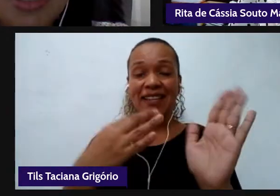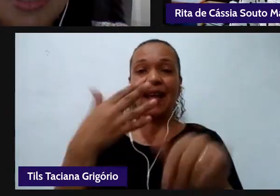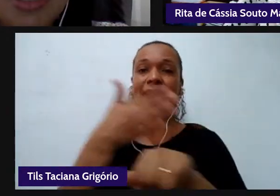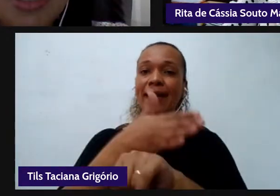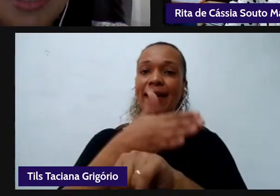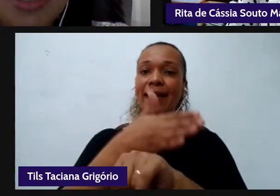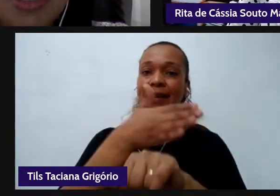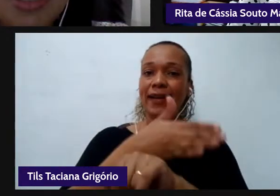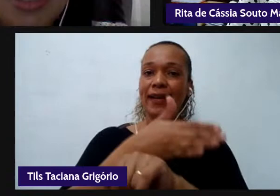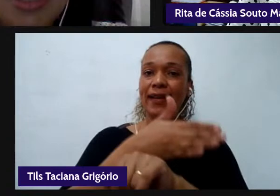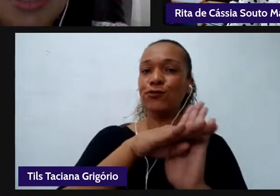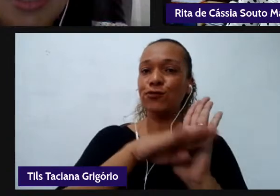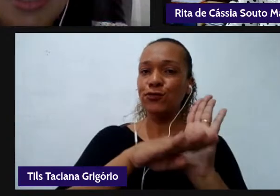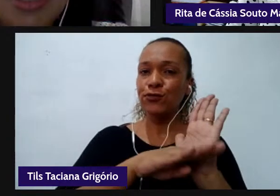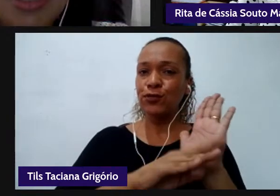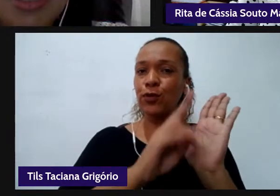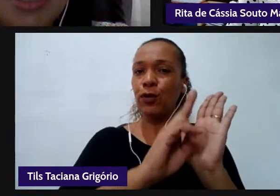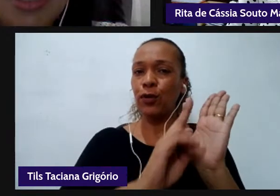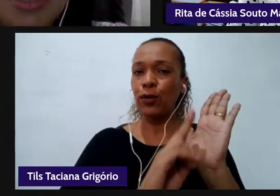linkzinho que Jason